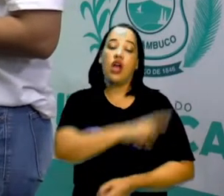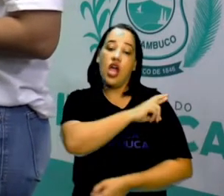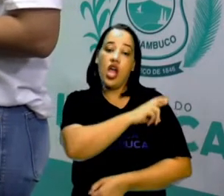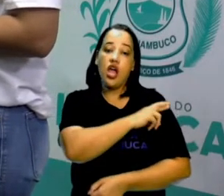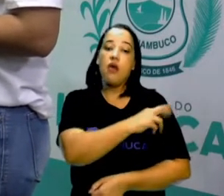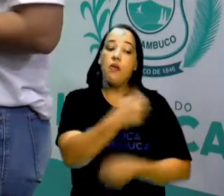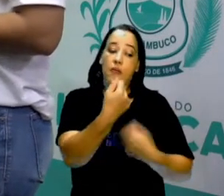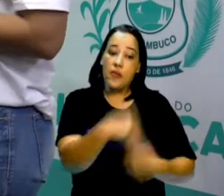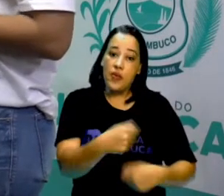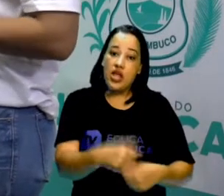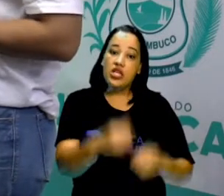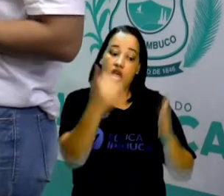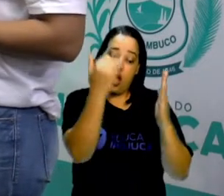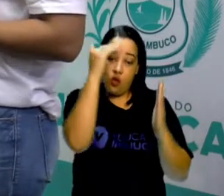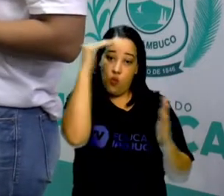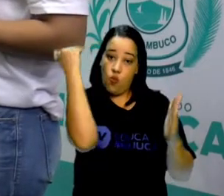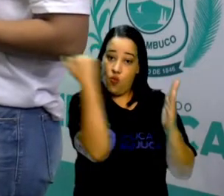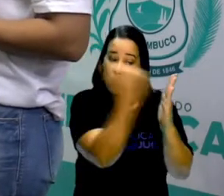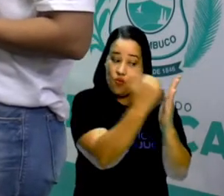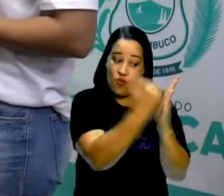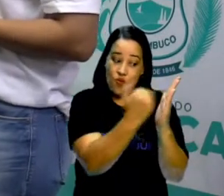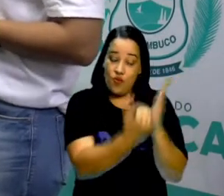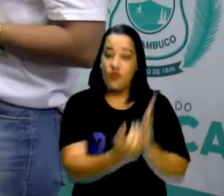critérios de estilo de cada autor.